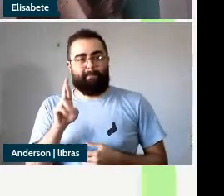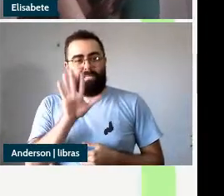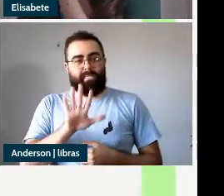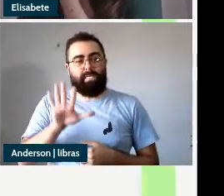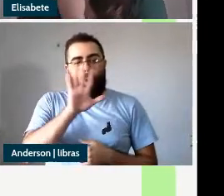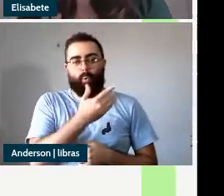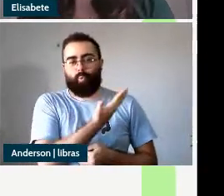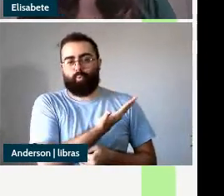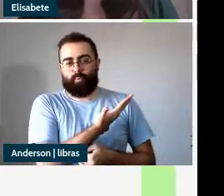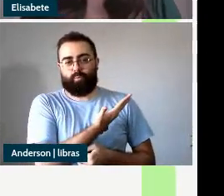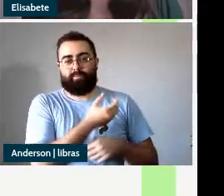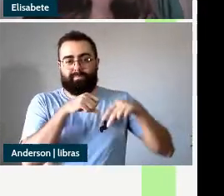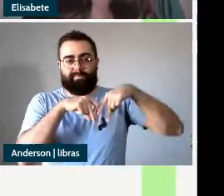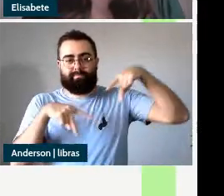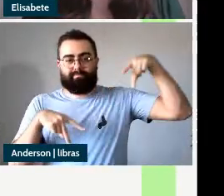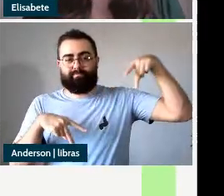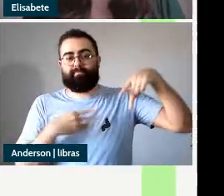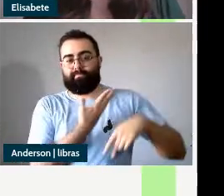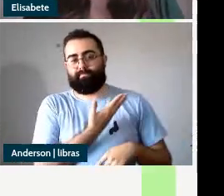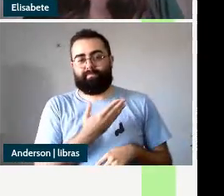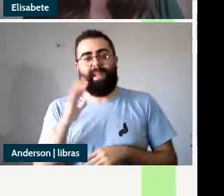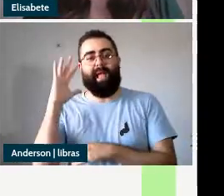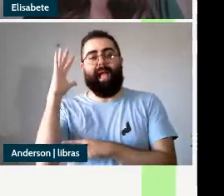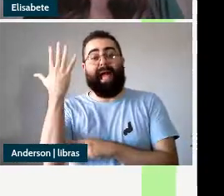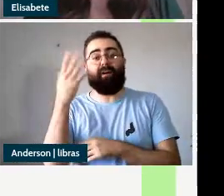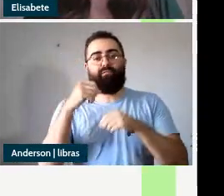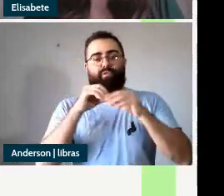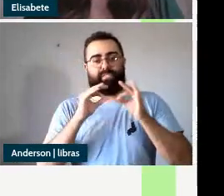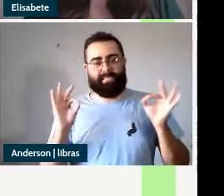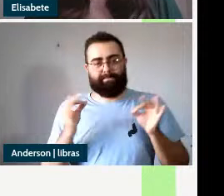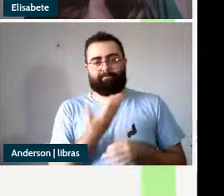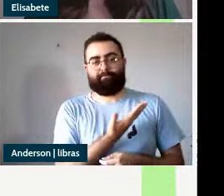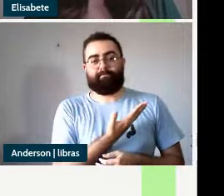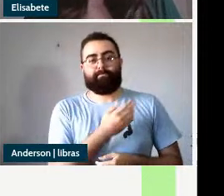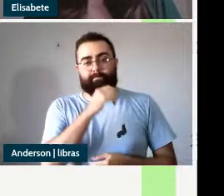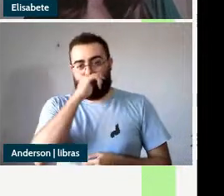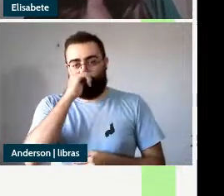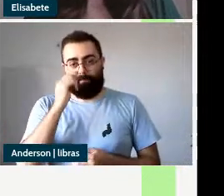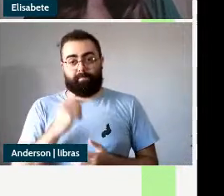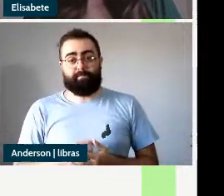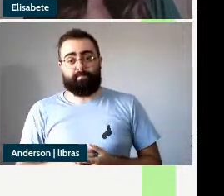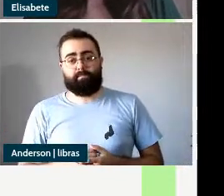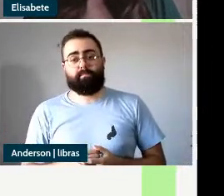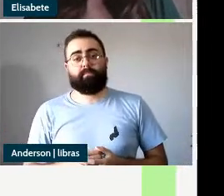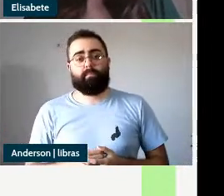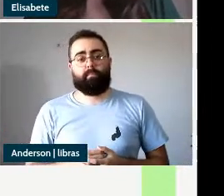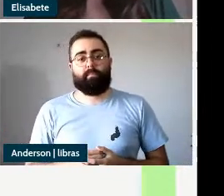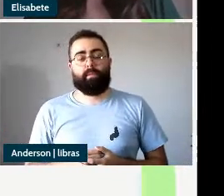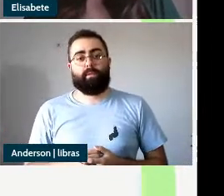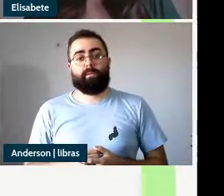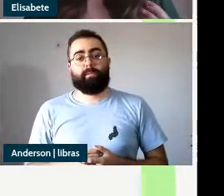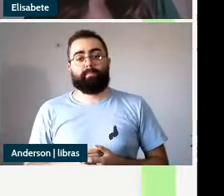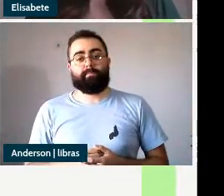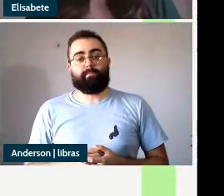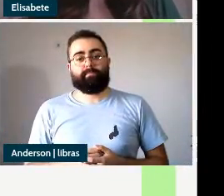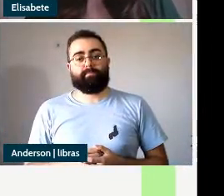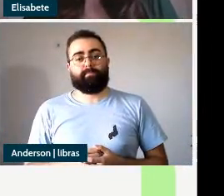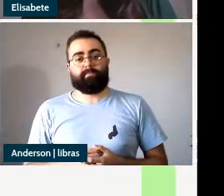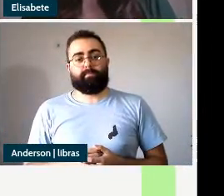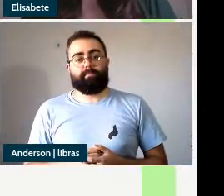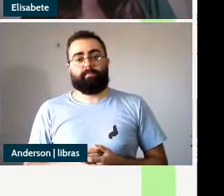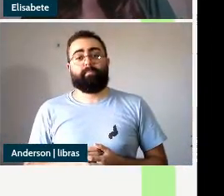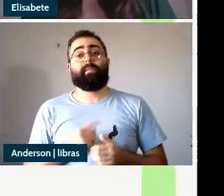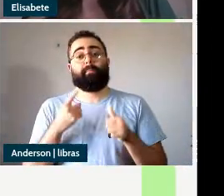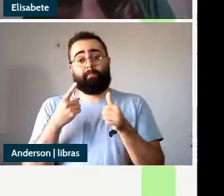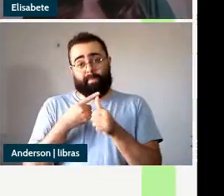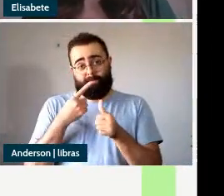nessa árvore nós vamos ter uma projeção primeiro a gente vai ter a gente vai ter o merge do DP com o